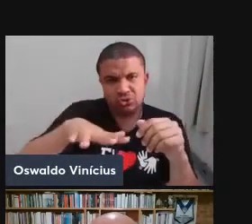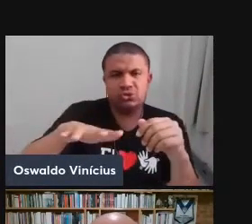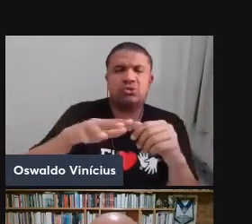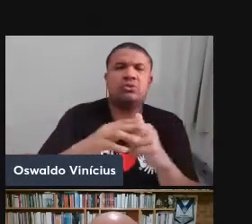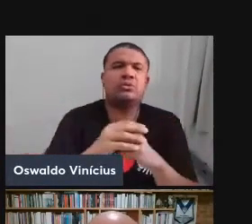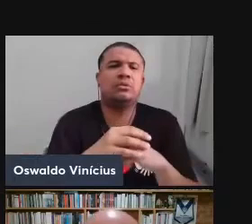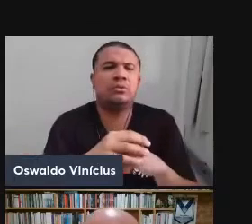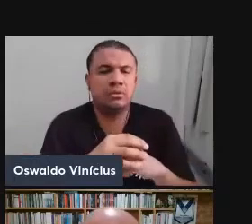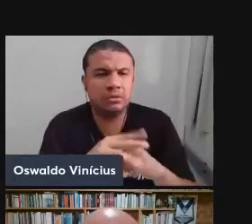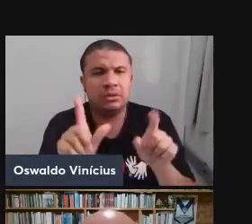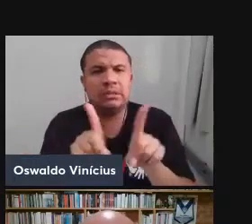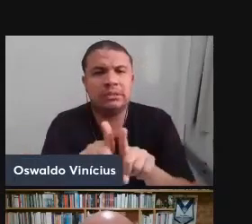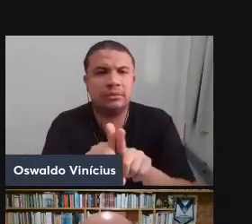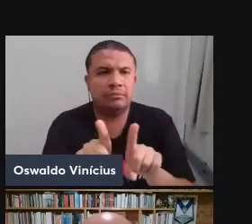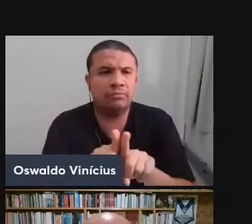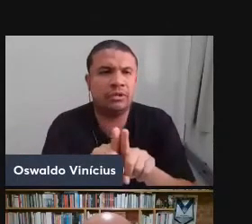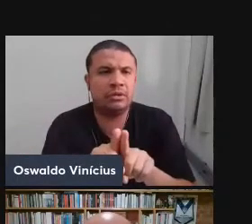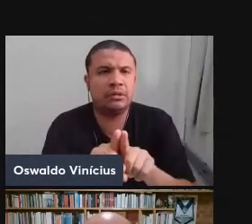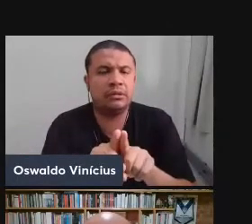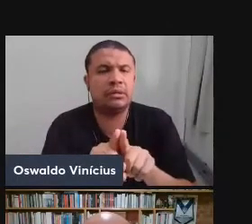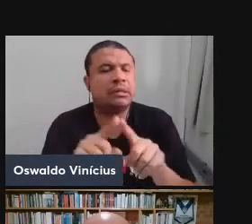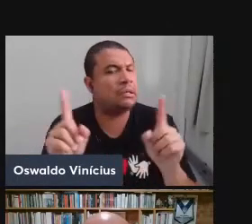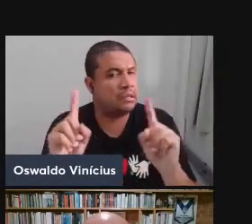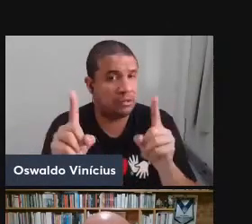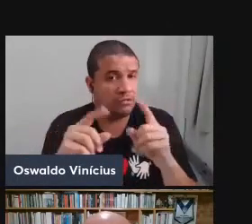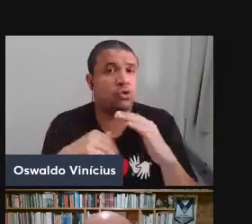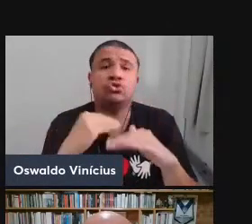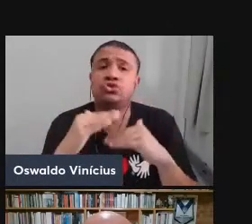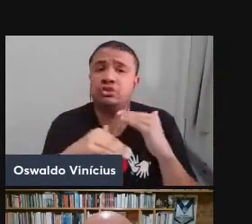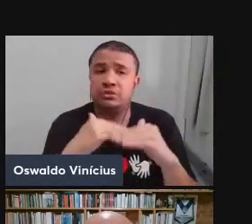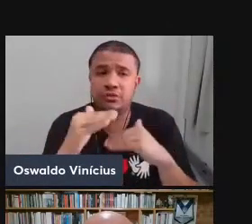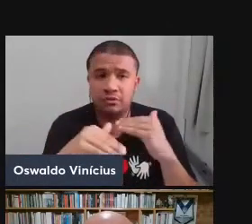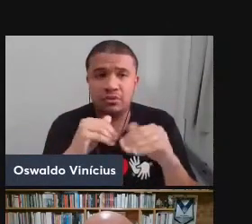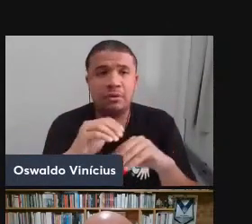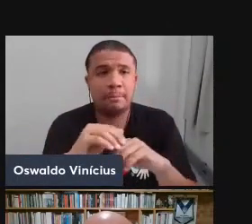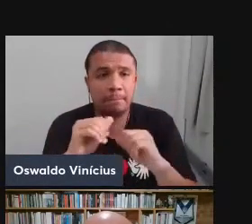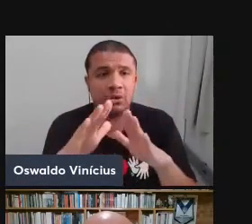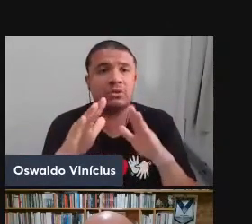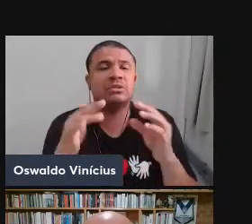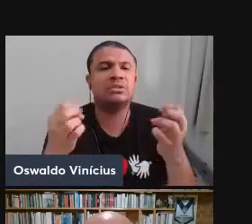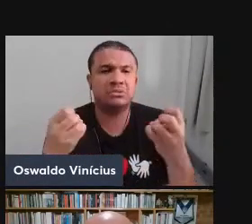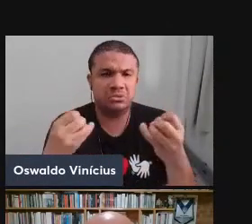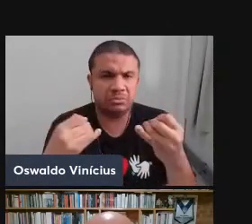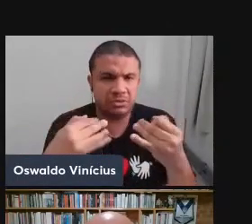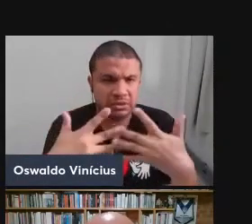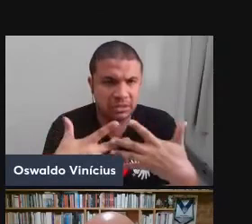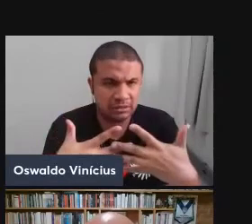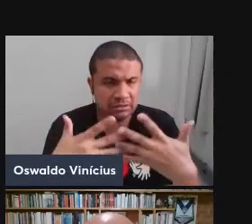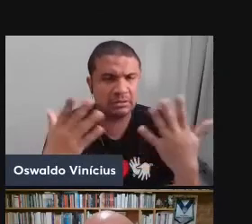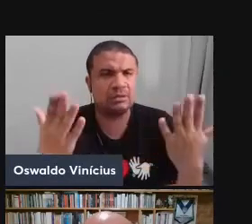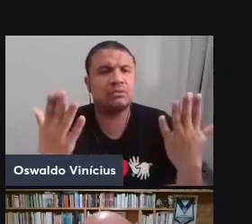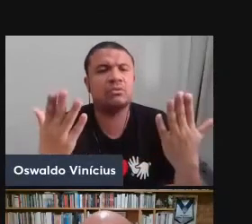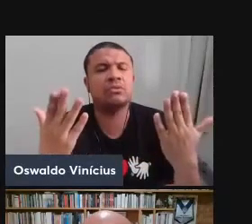também não vou desenvolver maiores explicações em termos do